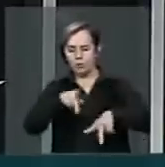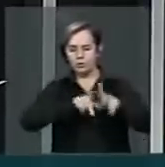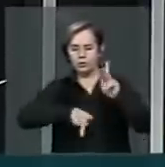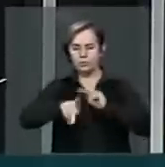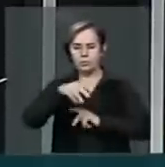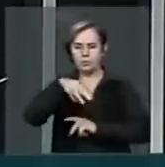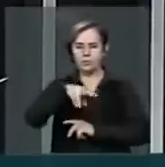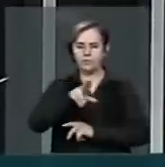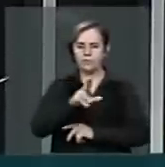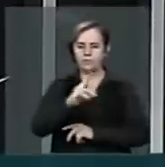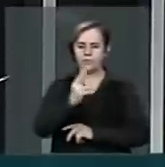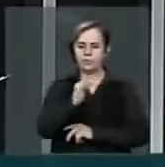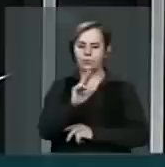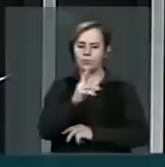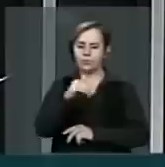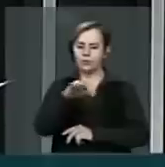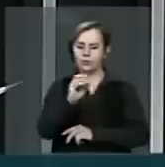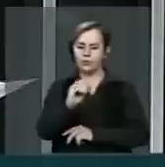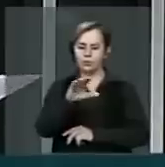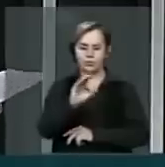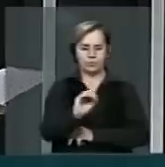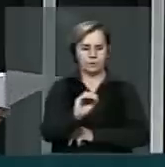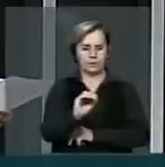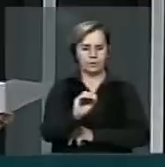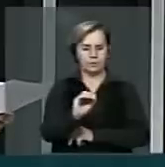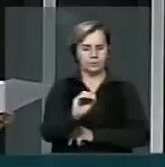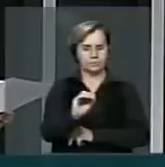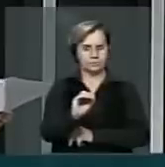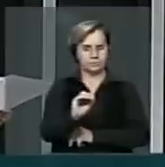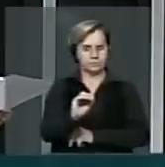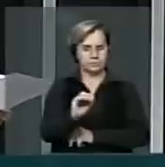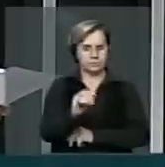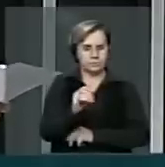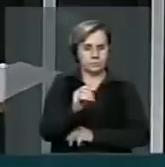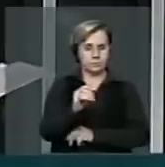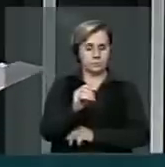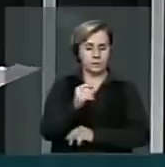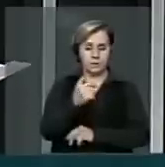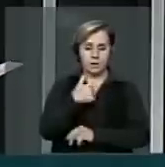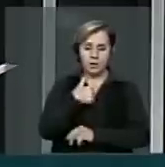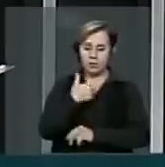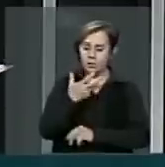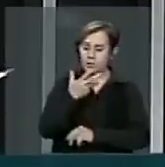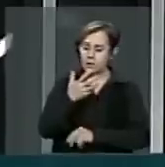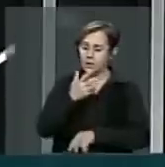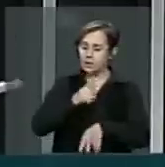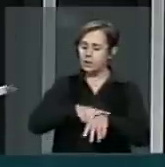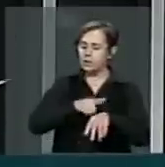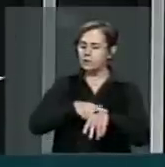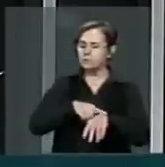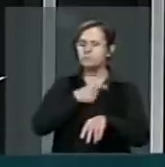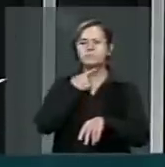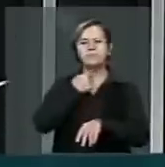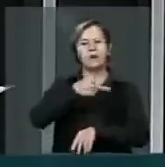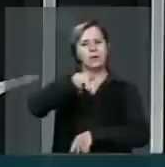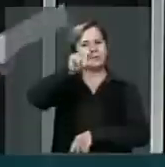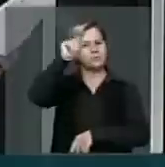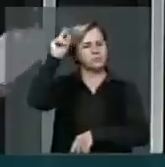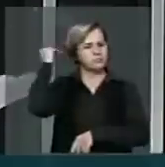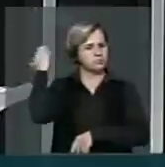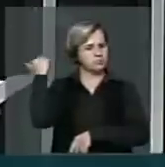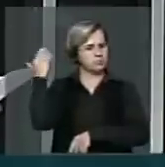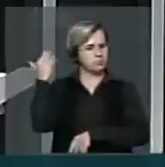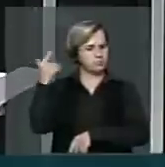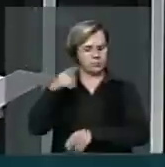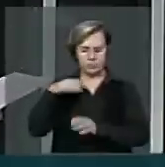muçulmano que me deram o tempo de outrora de que aqui era